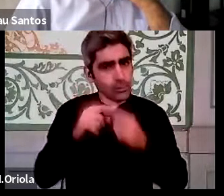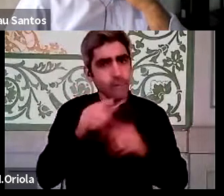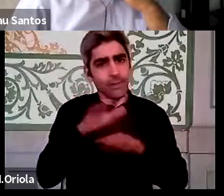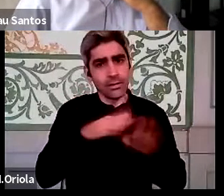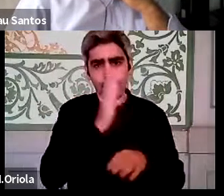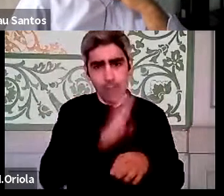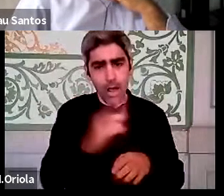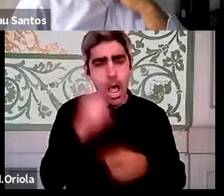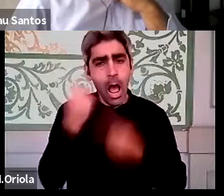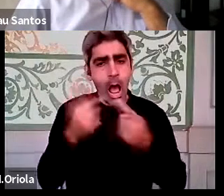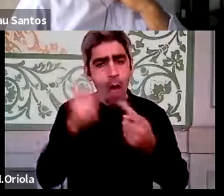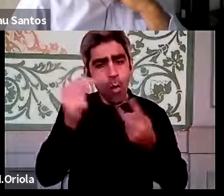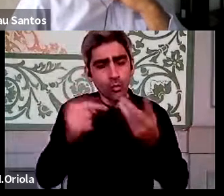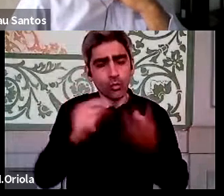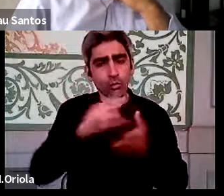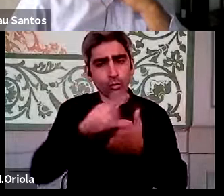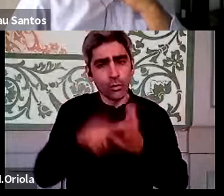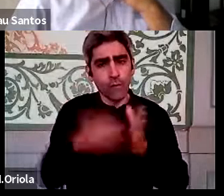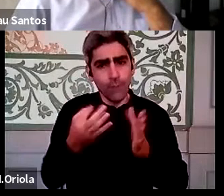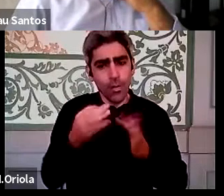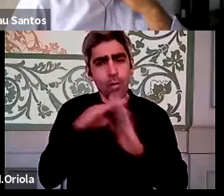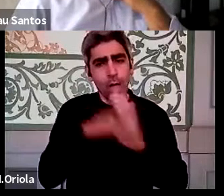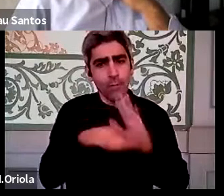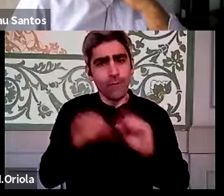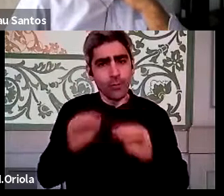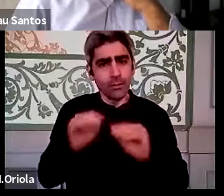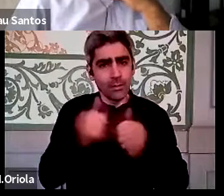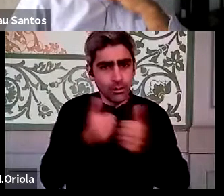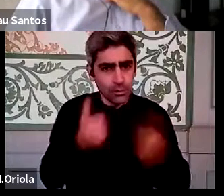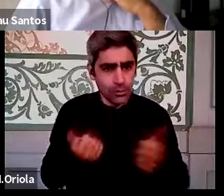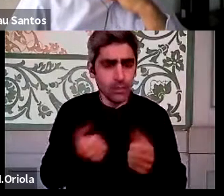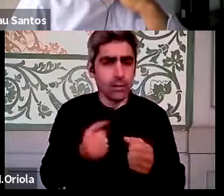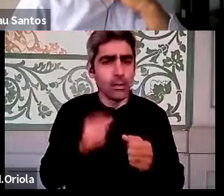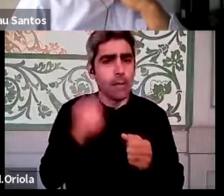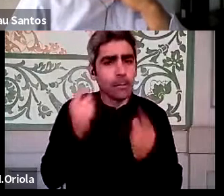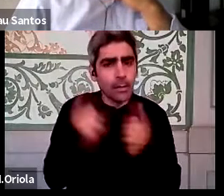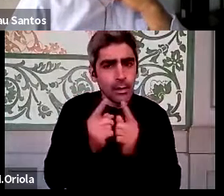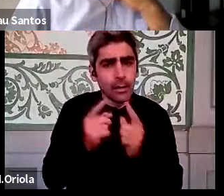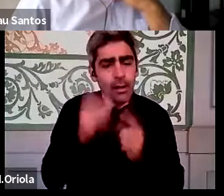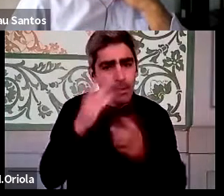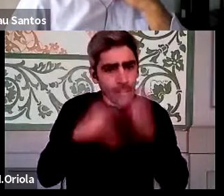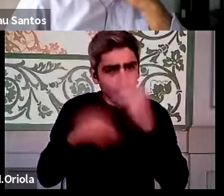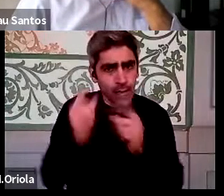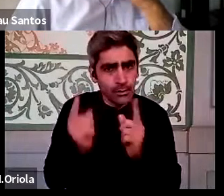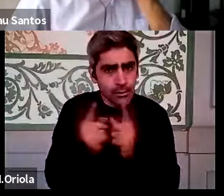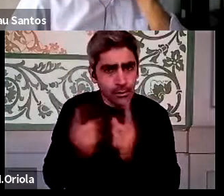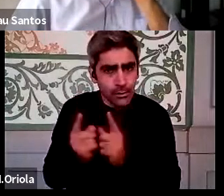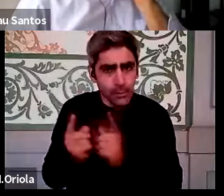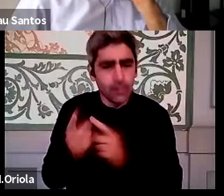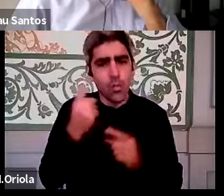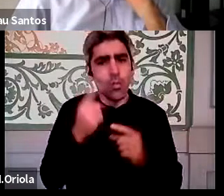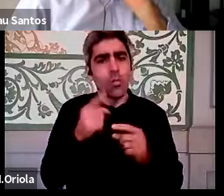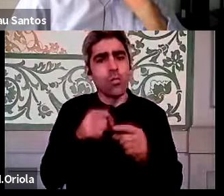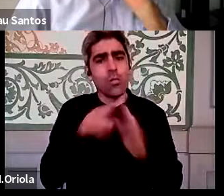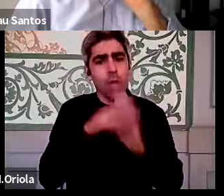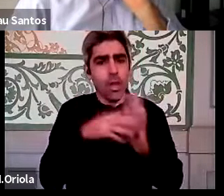projetos foram programas de formação à distância, programas de micro aprendizagem, só micro learning, um programa de webinars